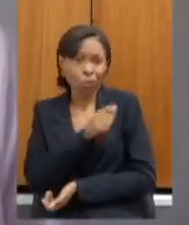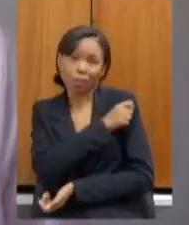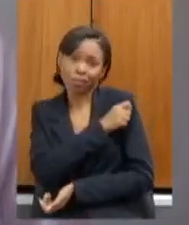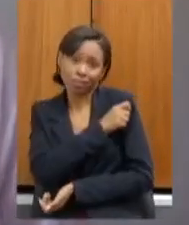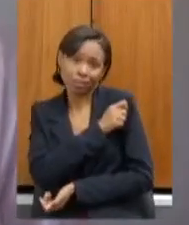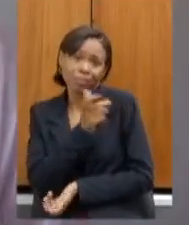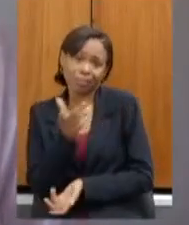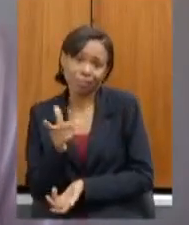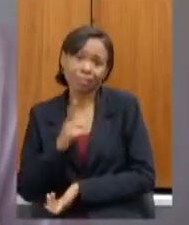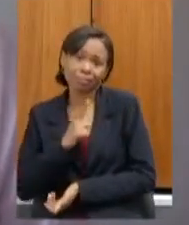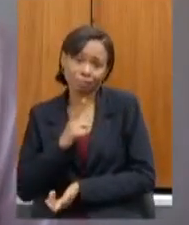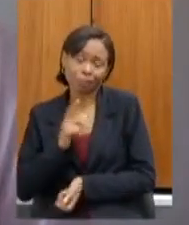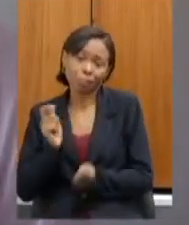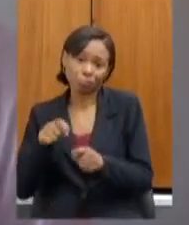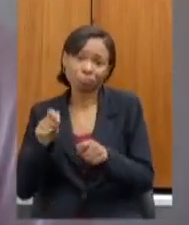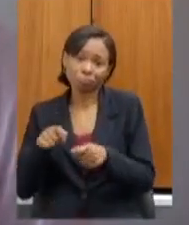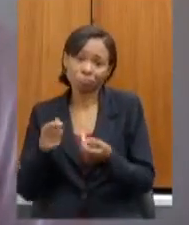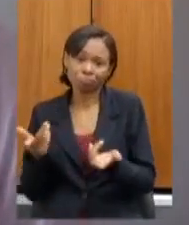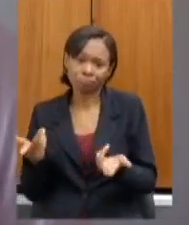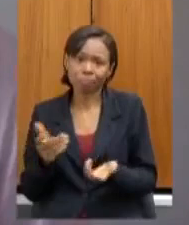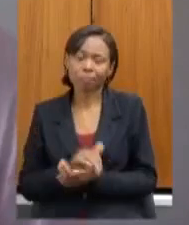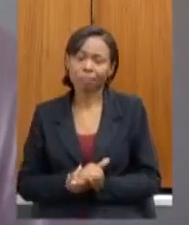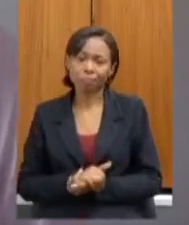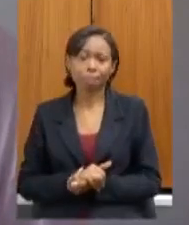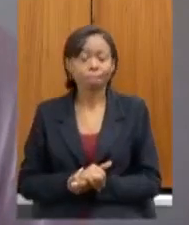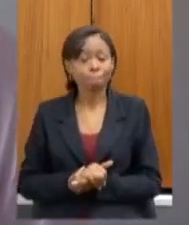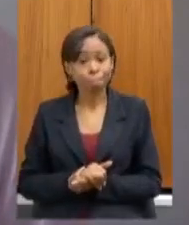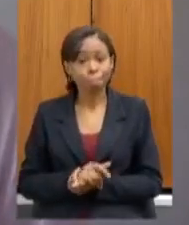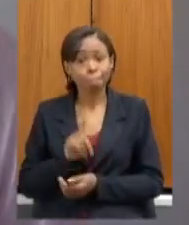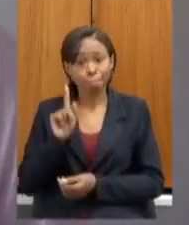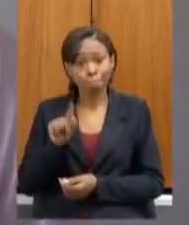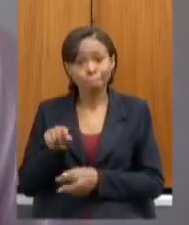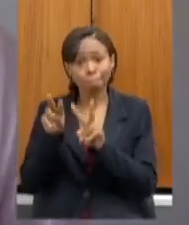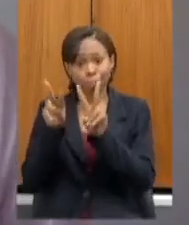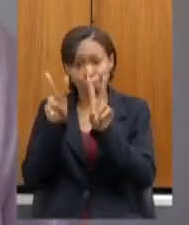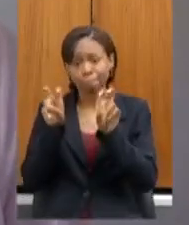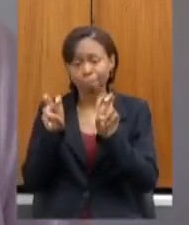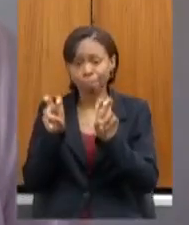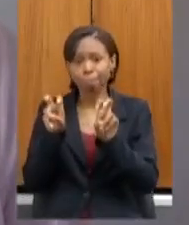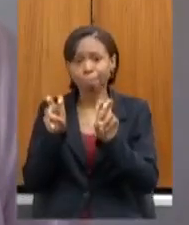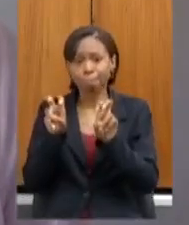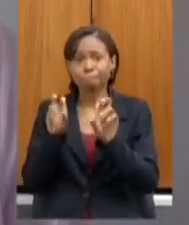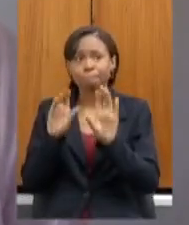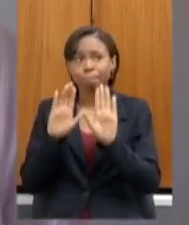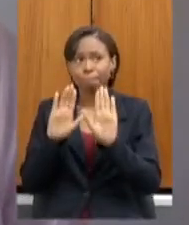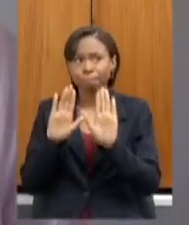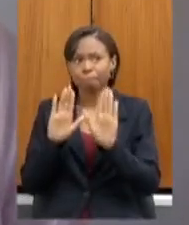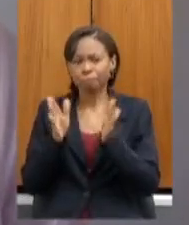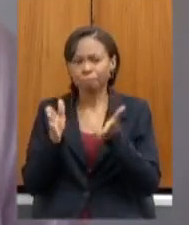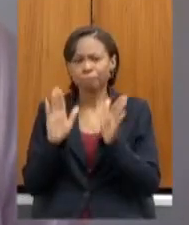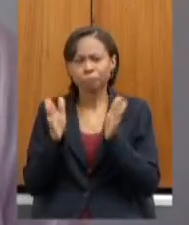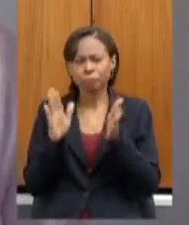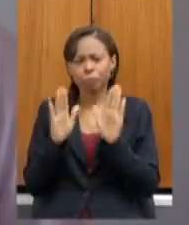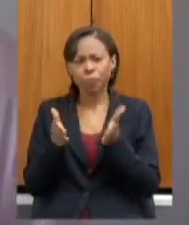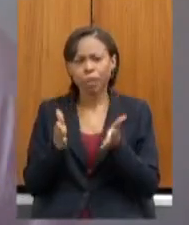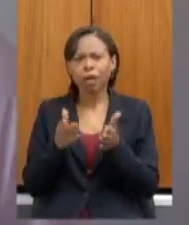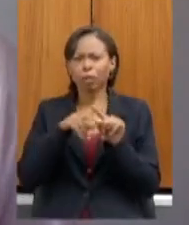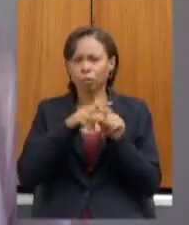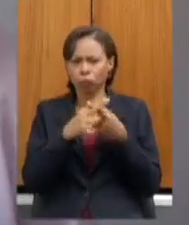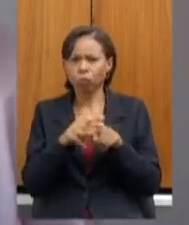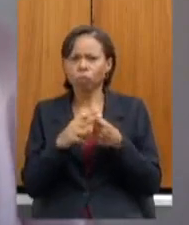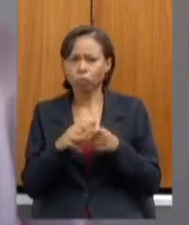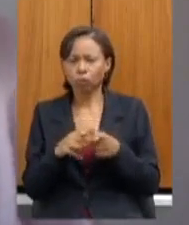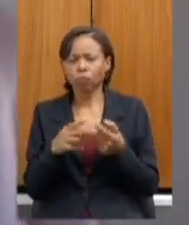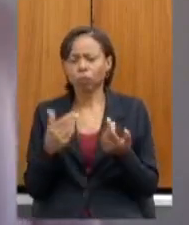deveria sim ter sido feito mas esse é um ponto que a gente já teve a atitude de corrigir